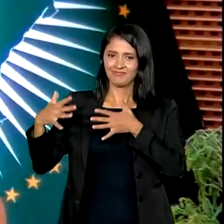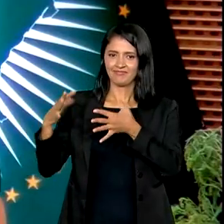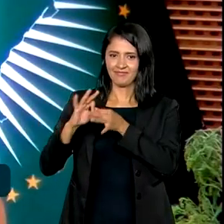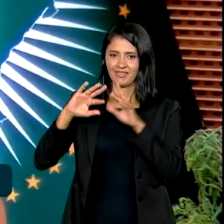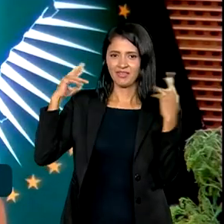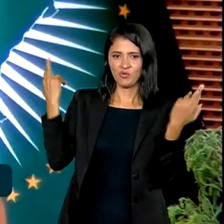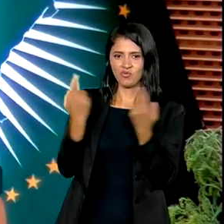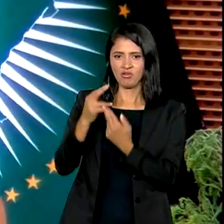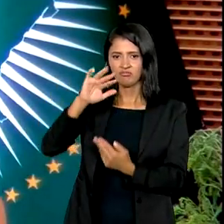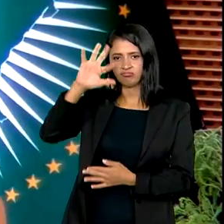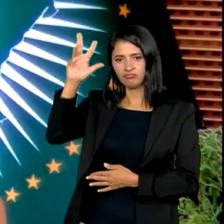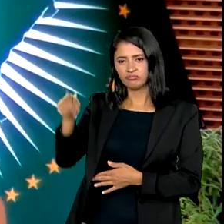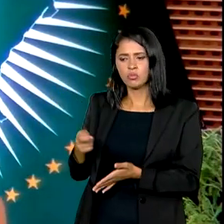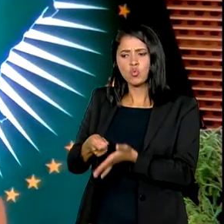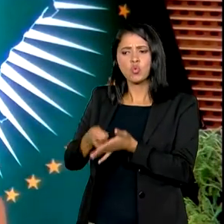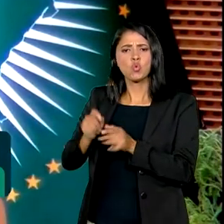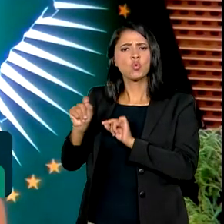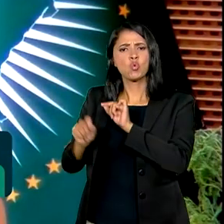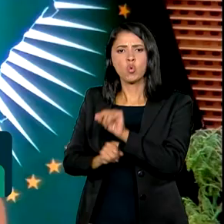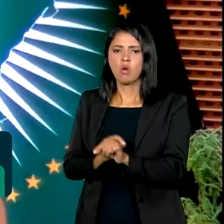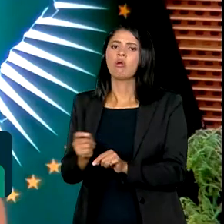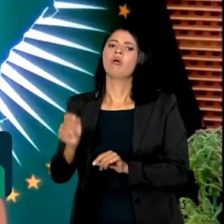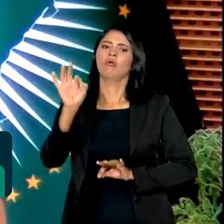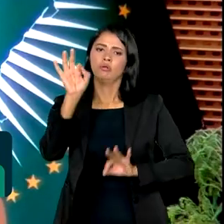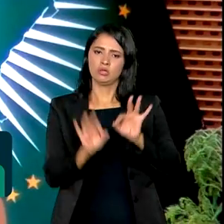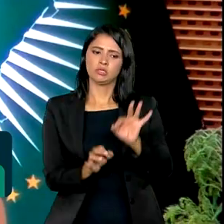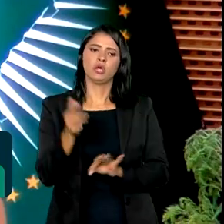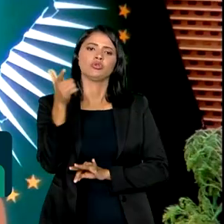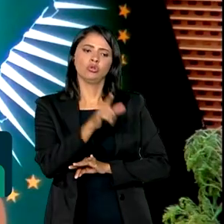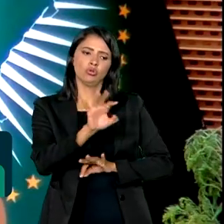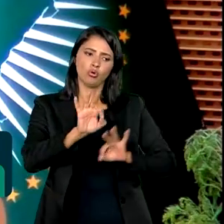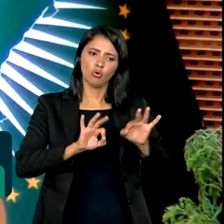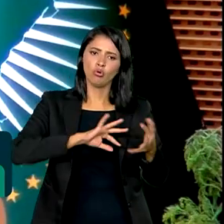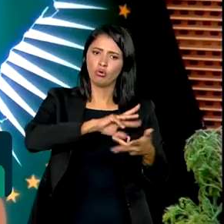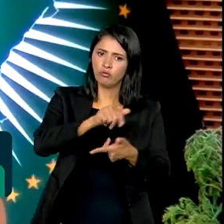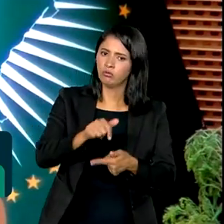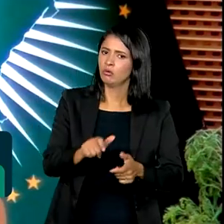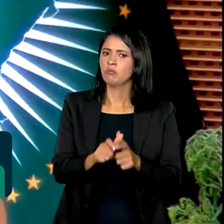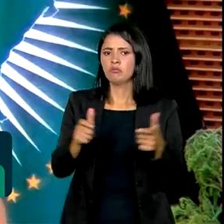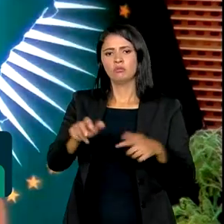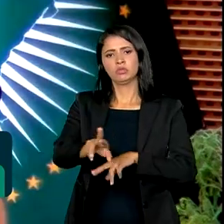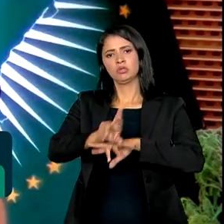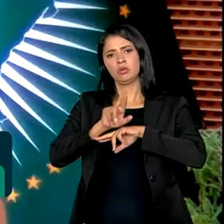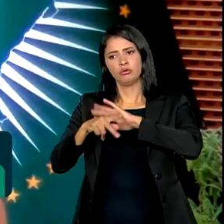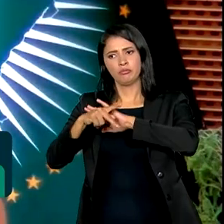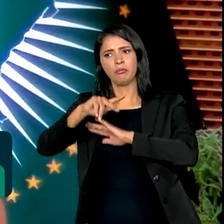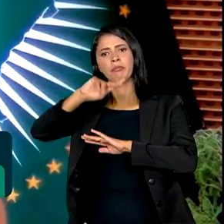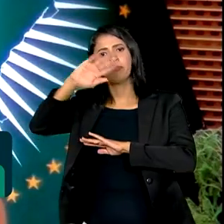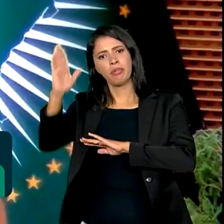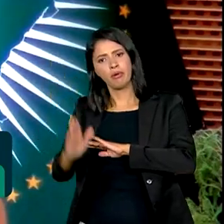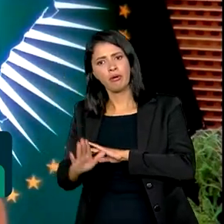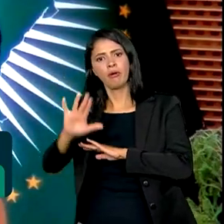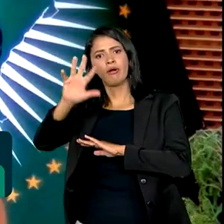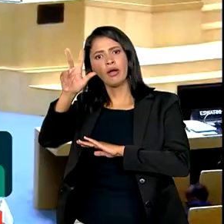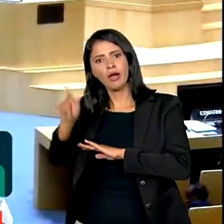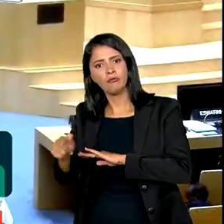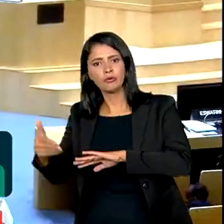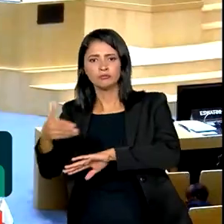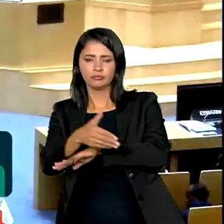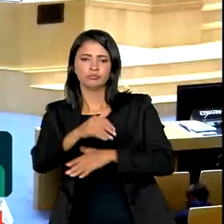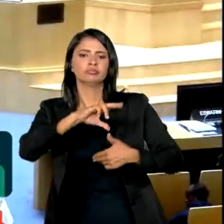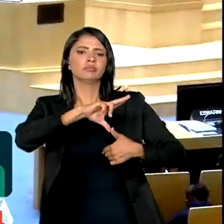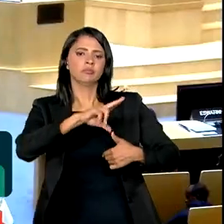o presidente Lula cobrou a reorganização da governança global para aumentar a representatividade de países da África e da América Latina,